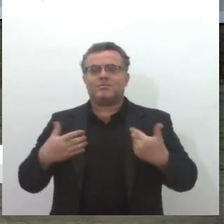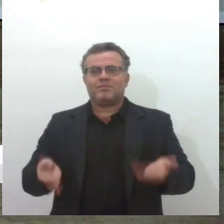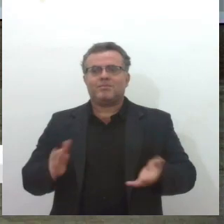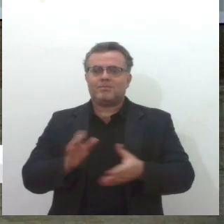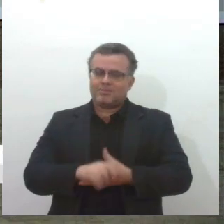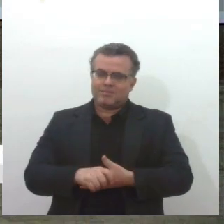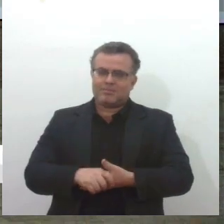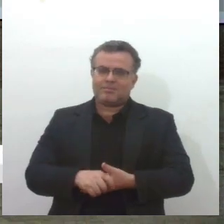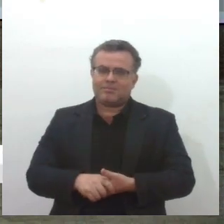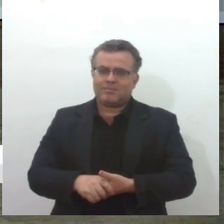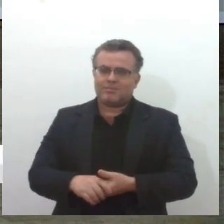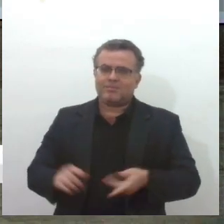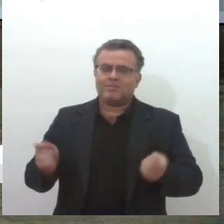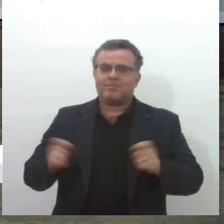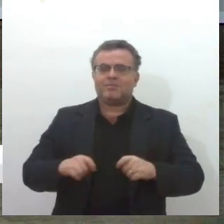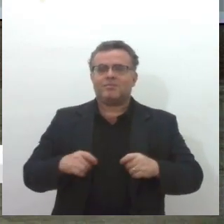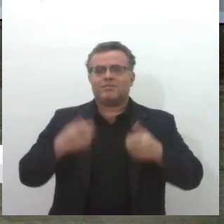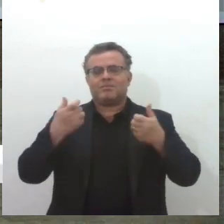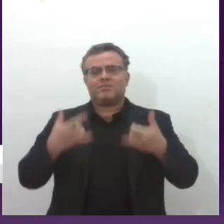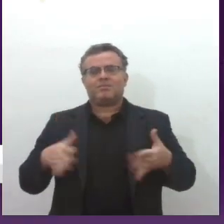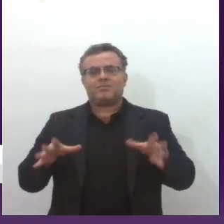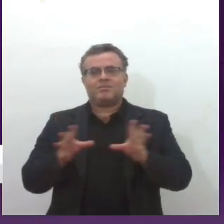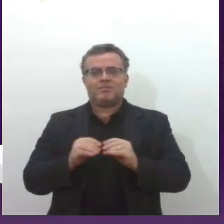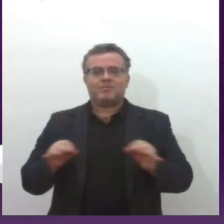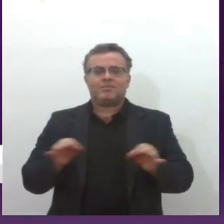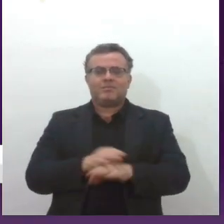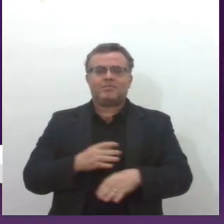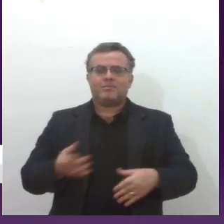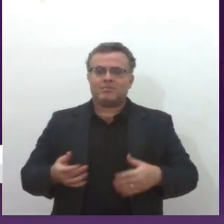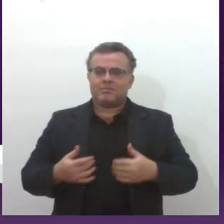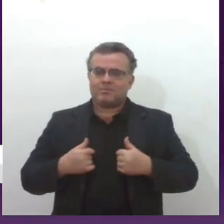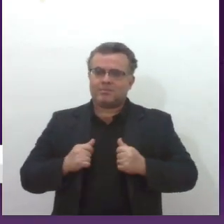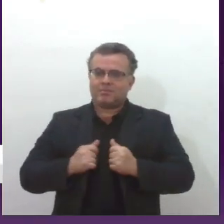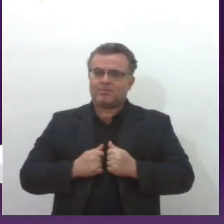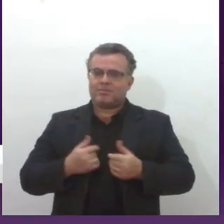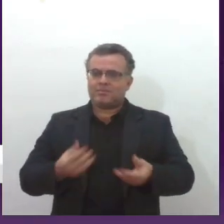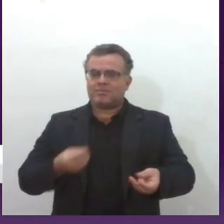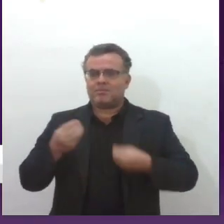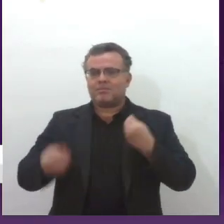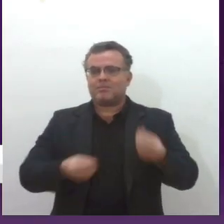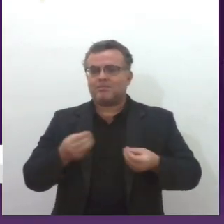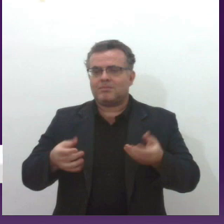para você pontuar. Eu vou usar, eu vou usar bem esse tempo, inclusive,